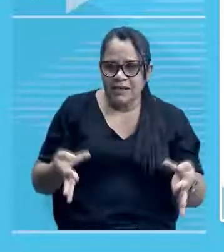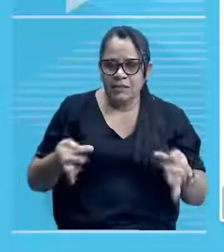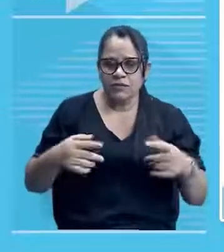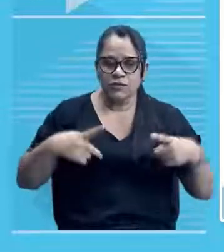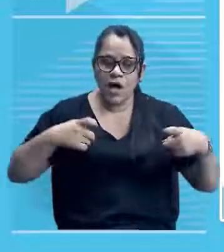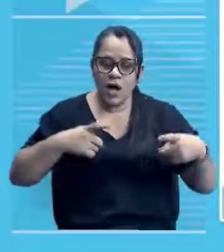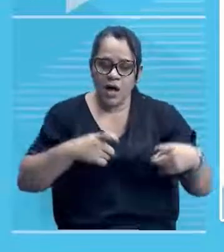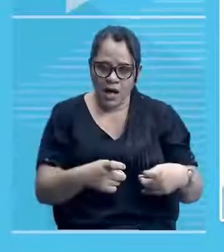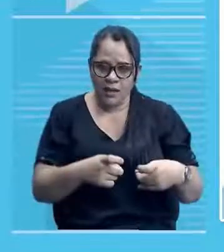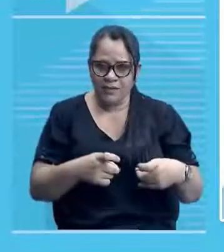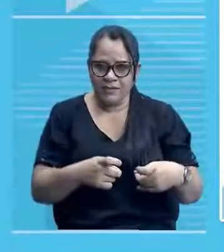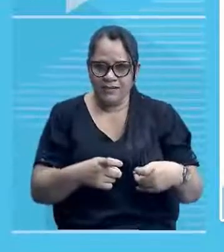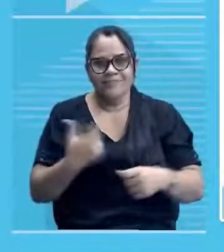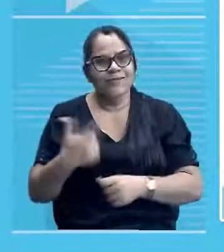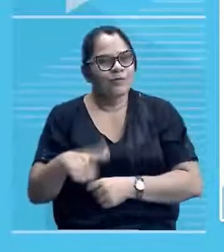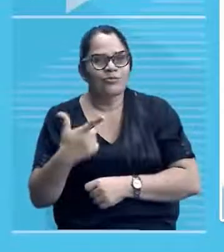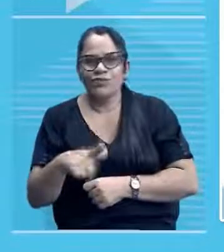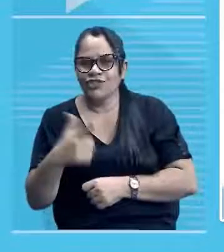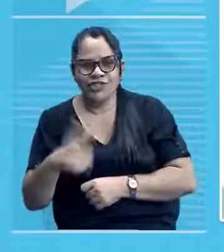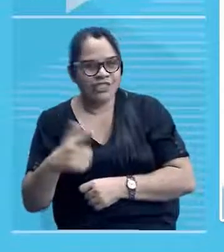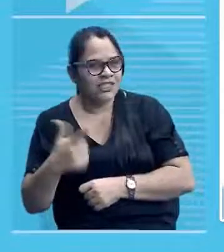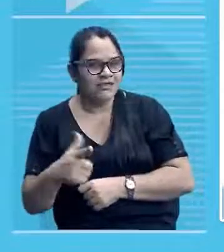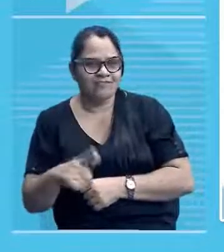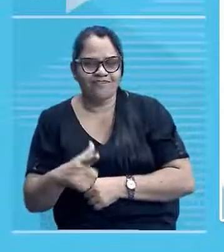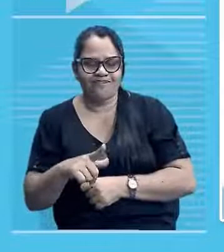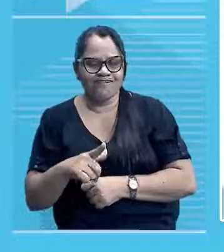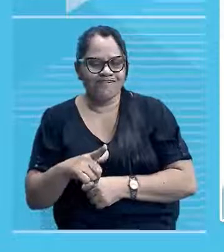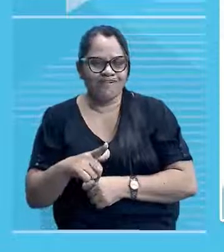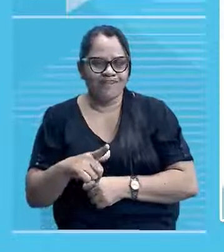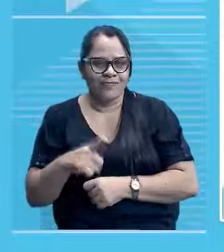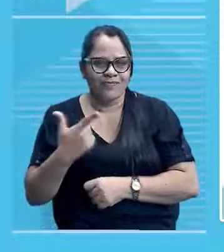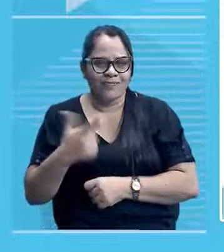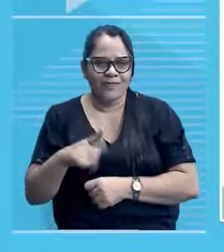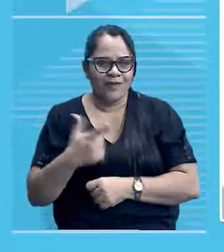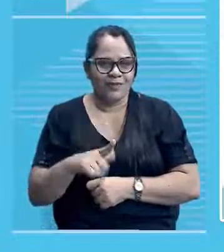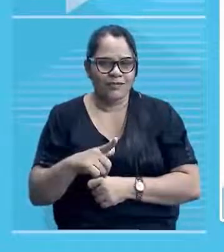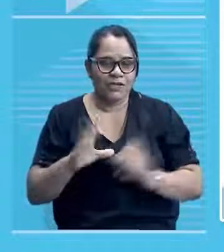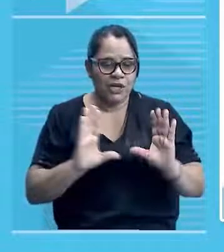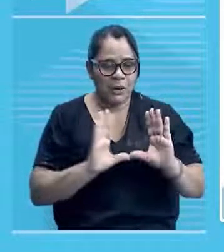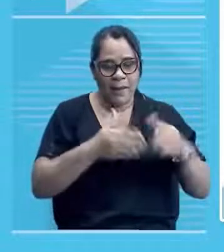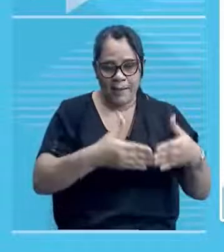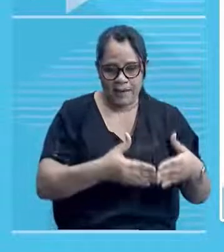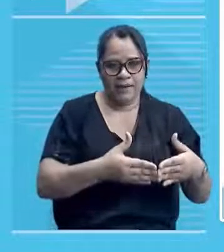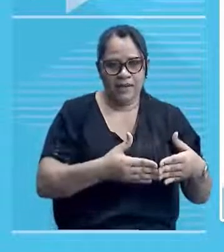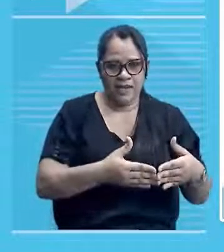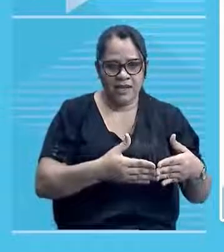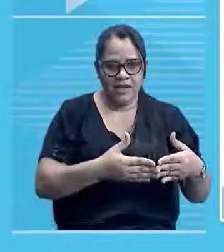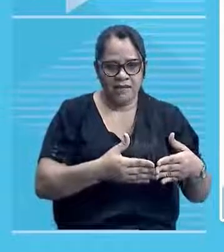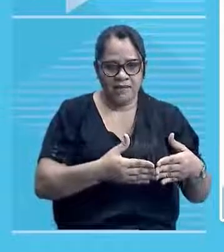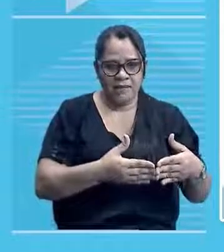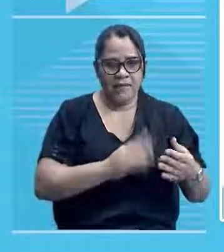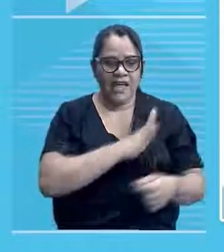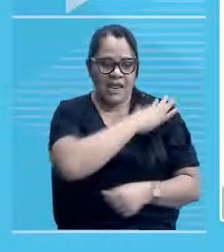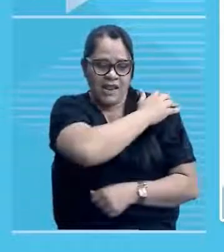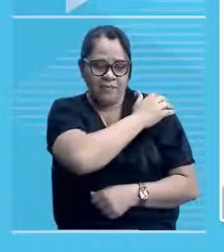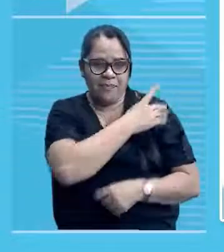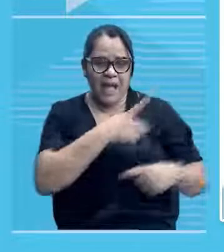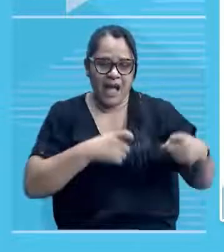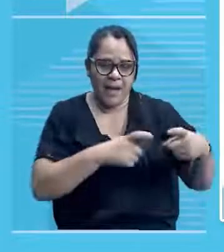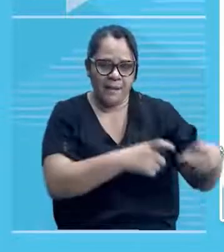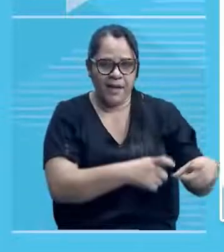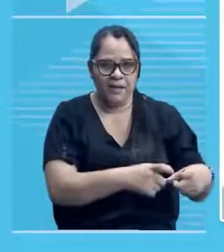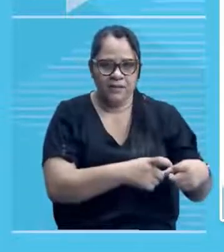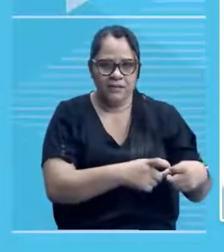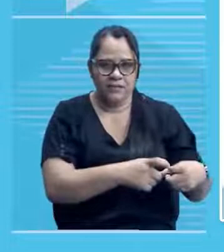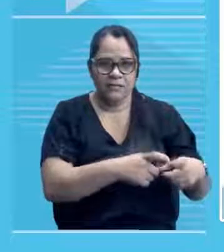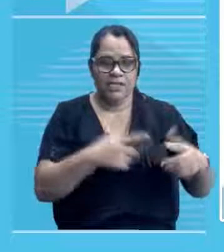bem inferiores às que as forças da coroa possuíam, ok? E